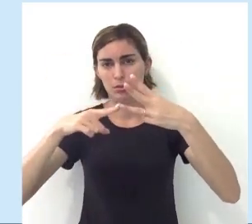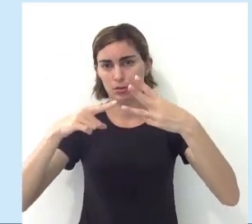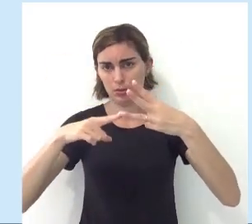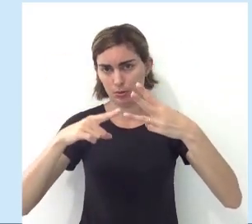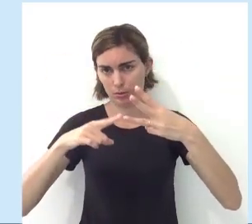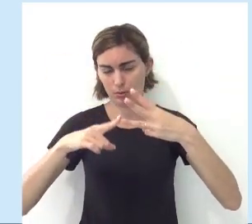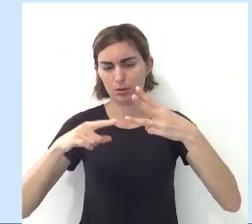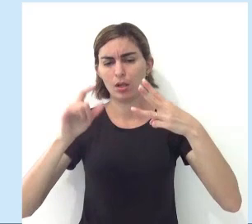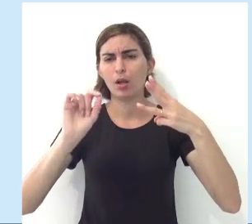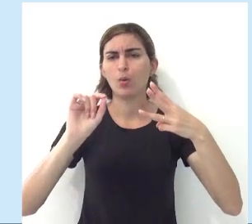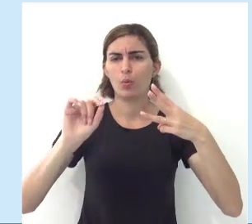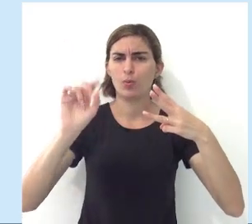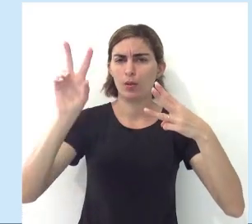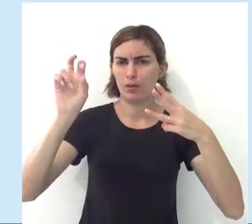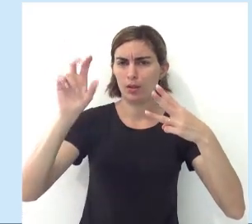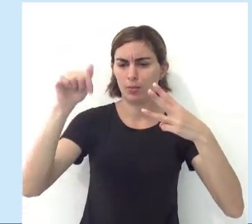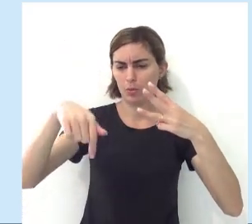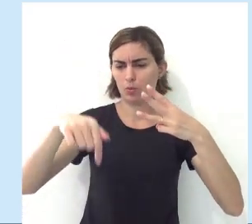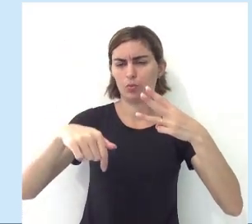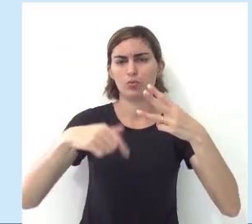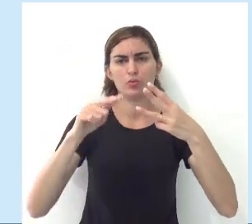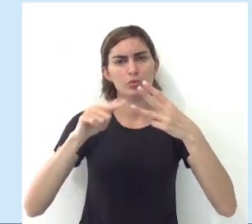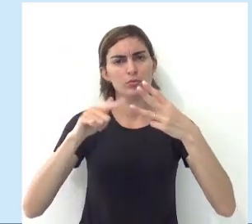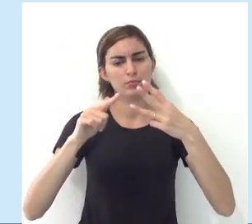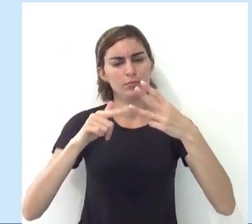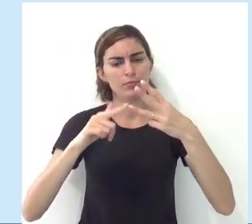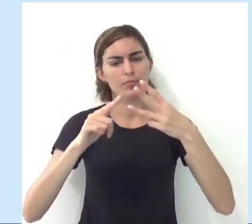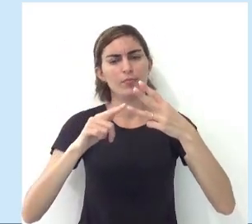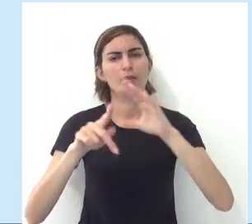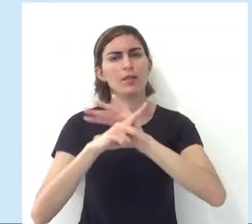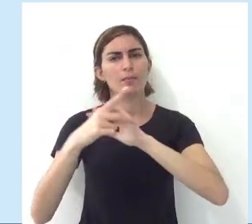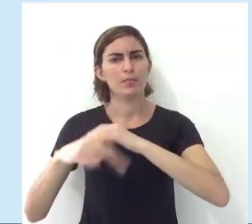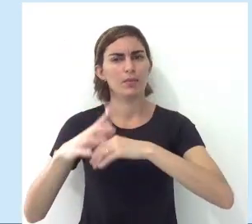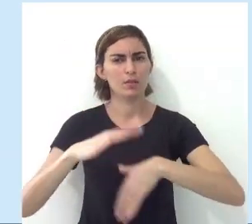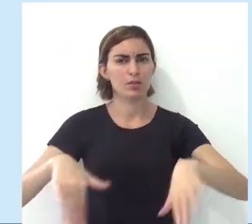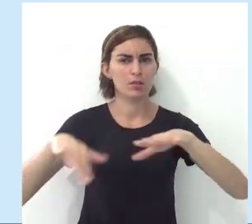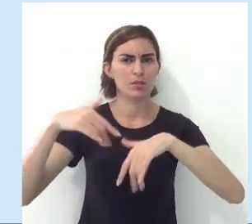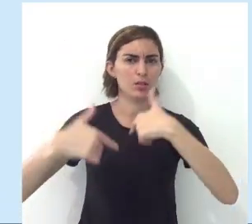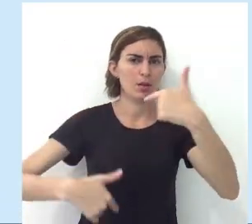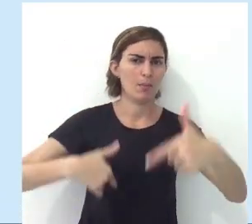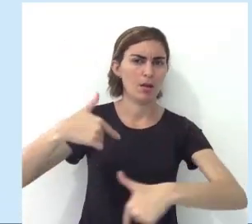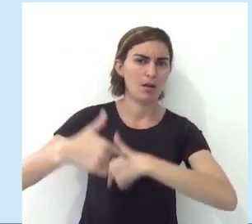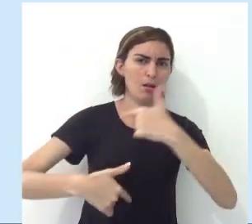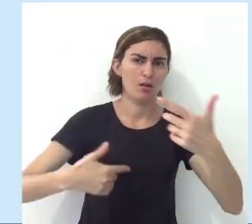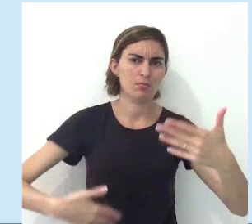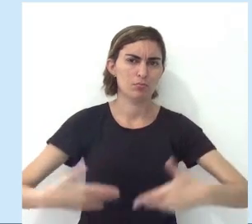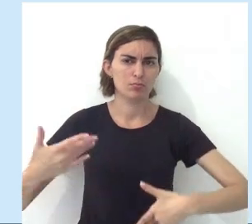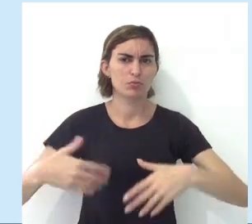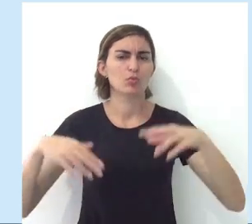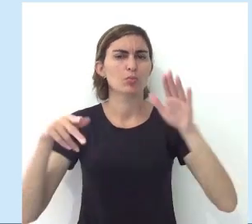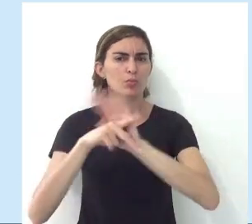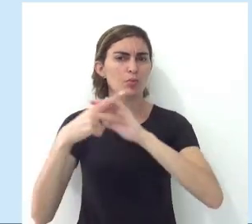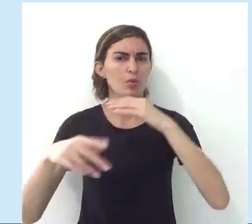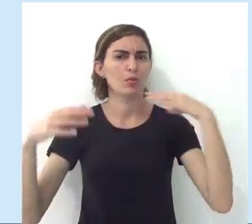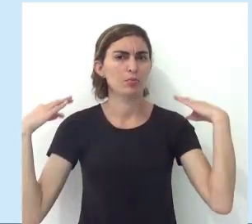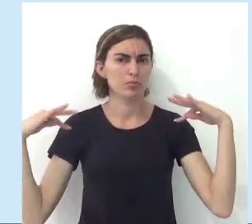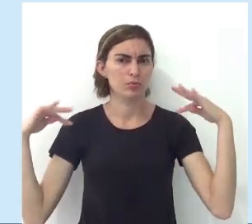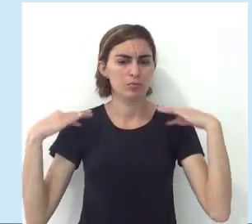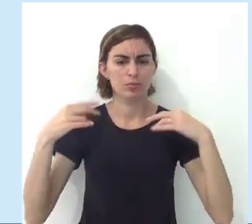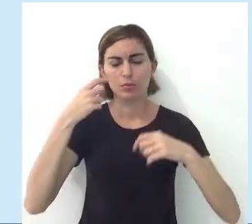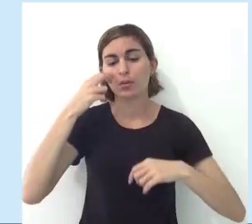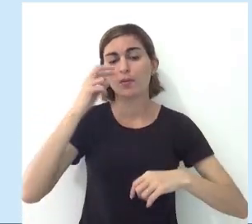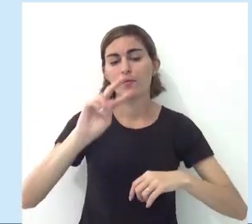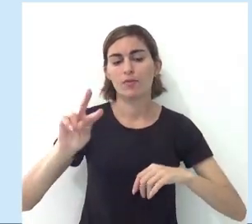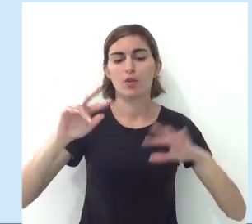E o setor terciário, que é o tema da nossa aula de hoje, que está relacionado aos serviços, que tem a ver com turismo.